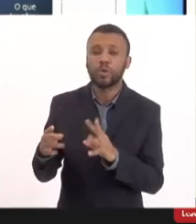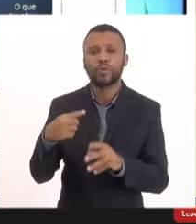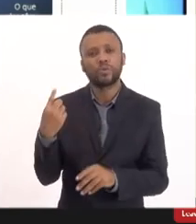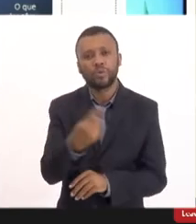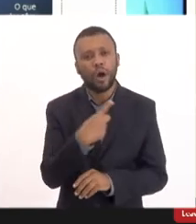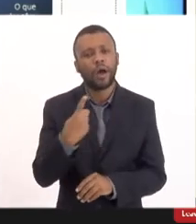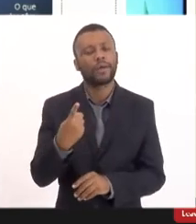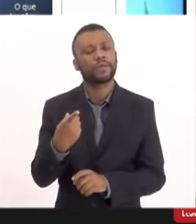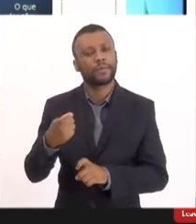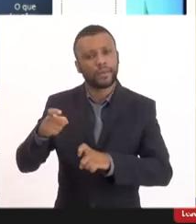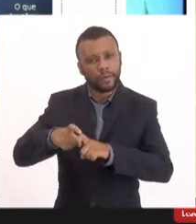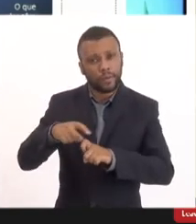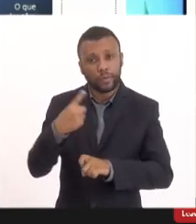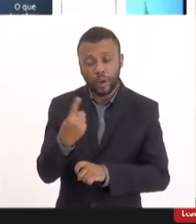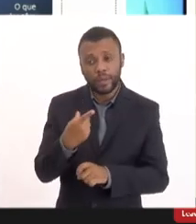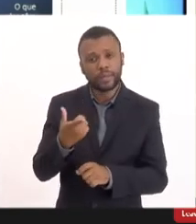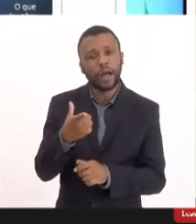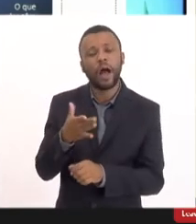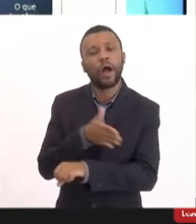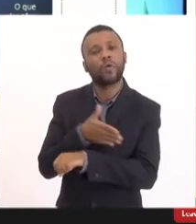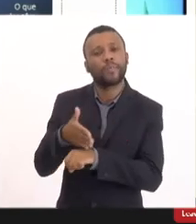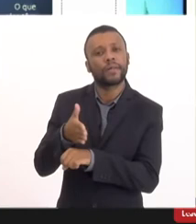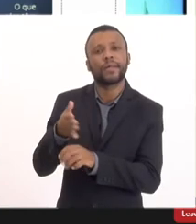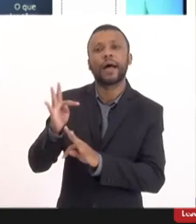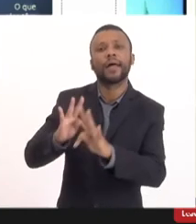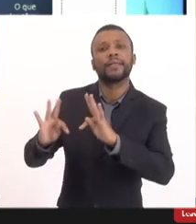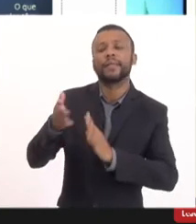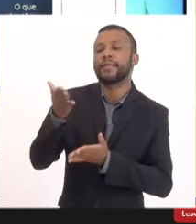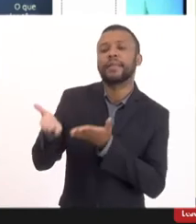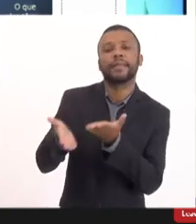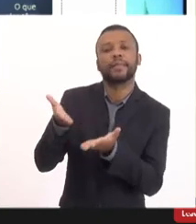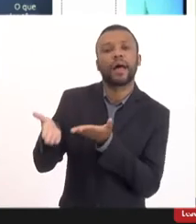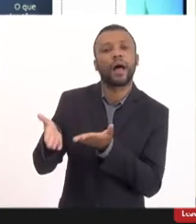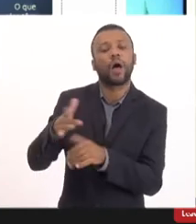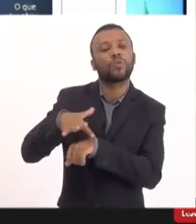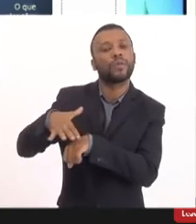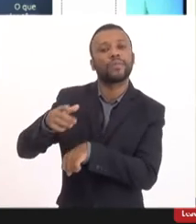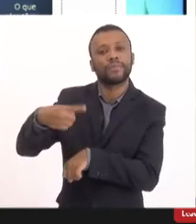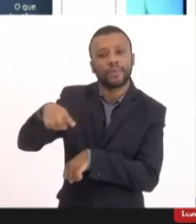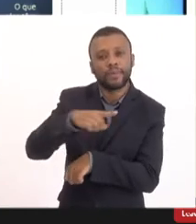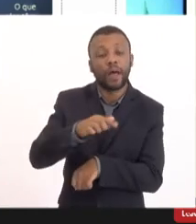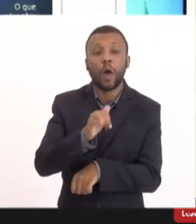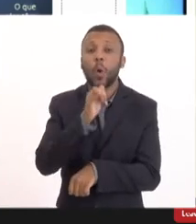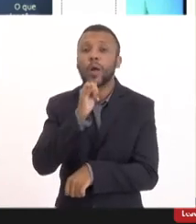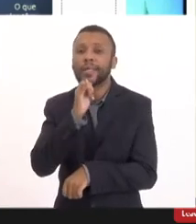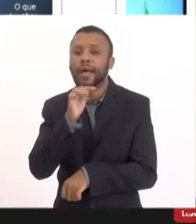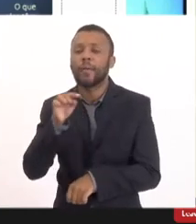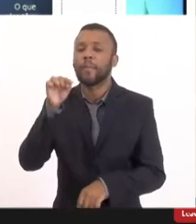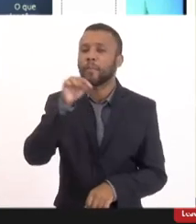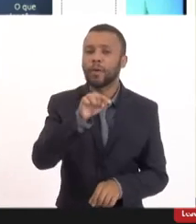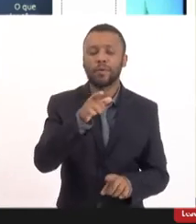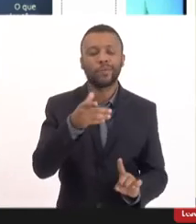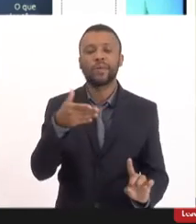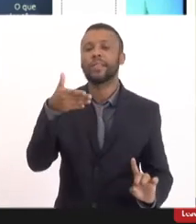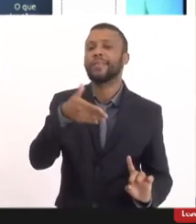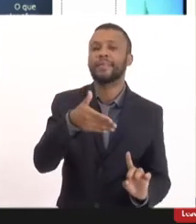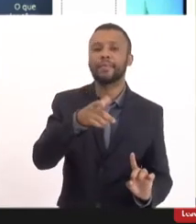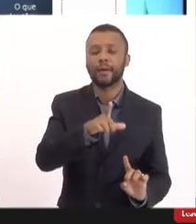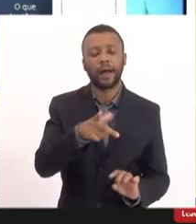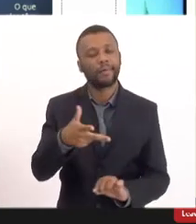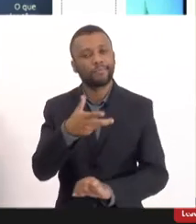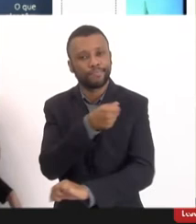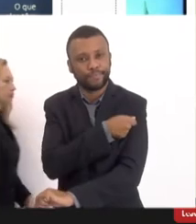vida a gente está acostumado a tratar os doentes que vocês diriam que seriam os exemplos para poder colocar uma